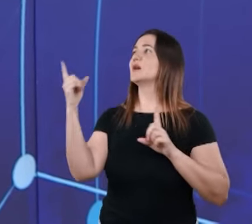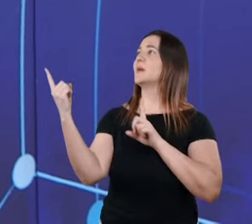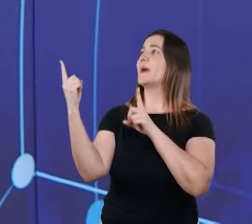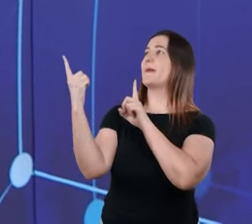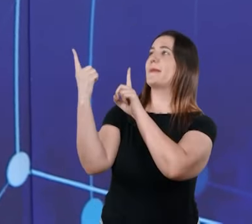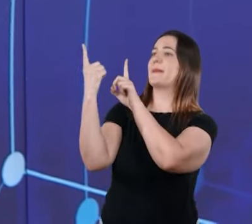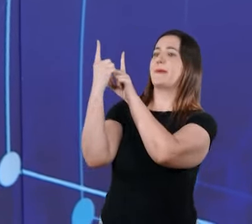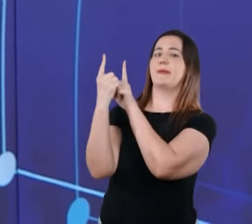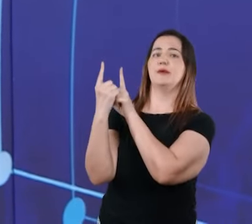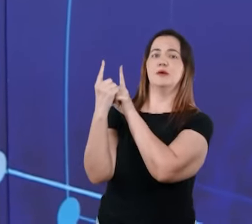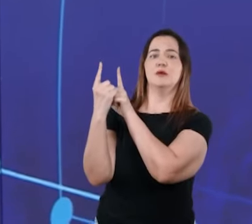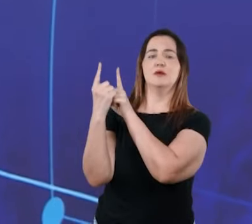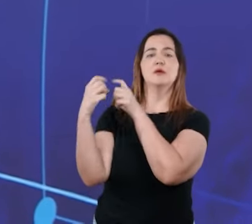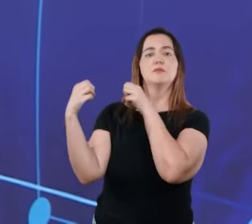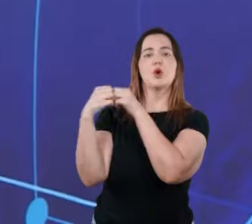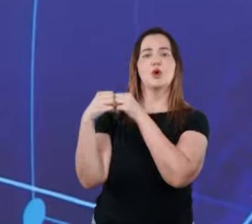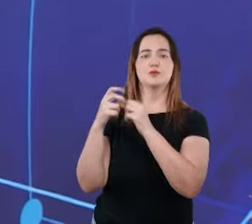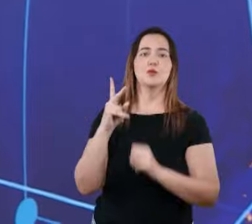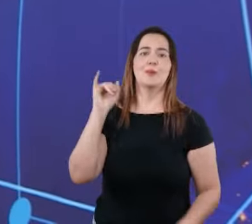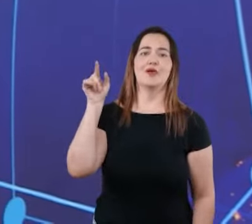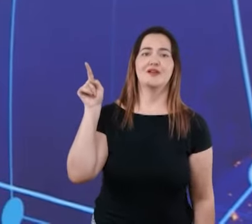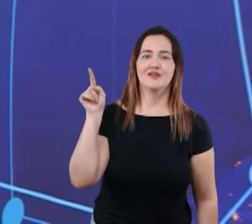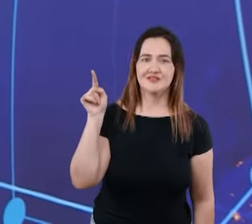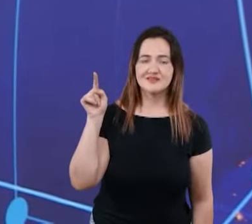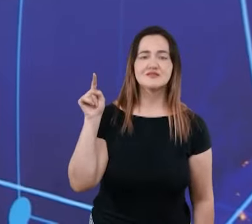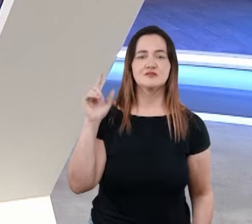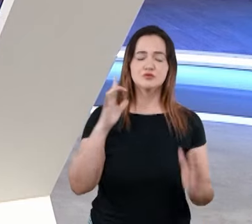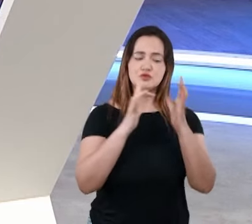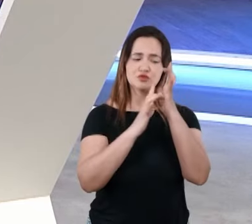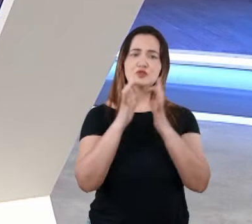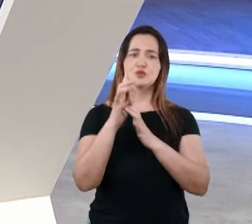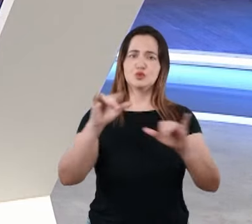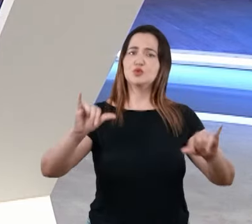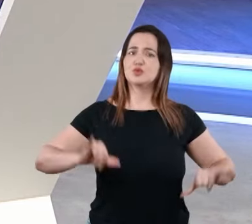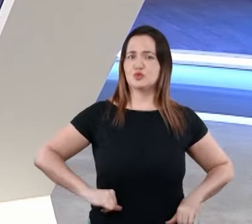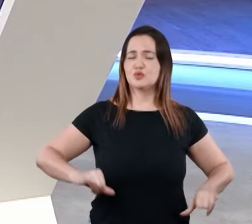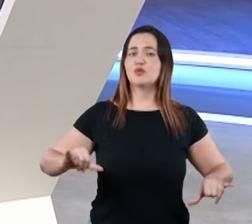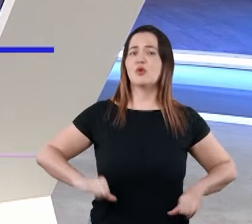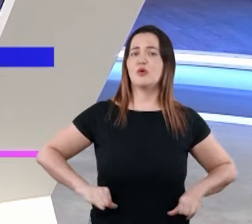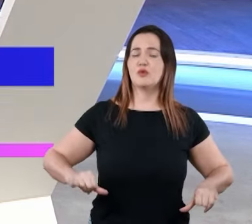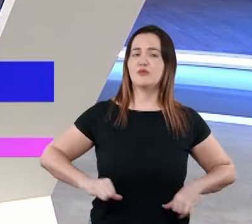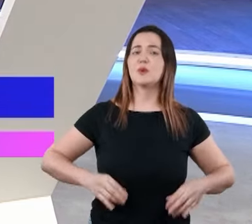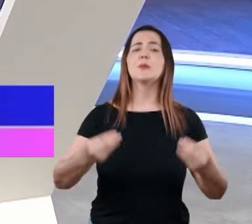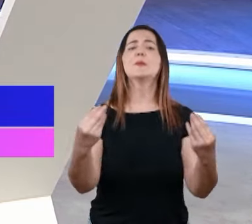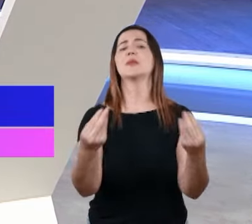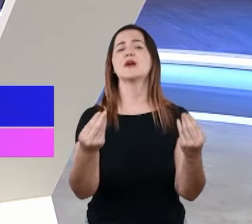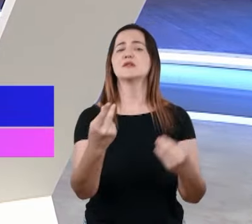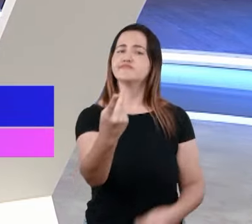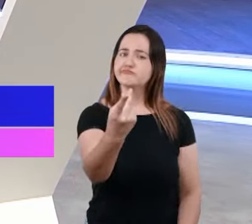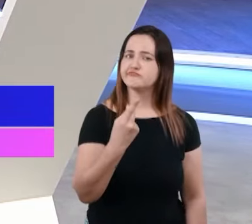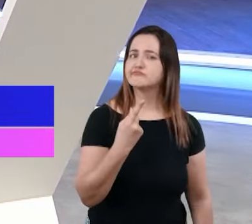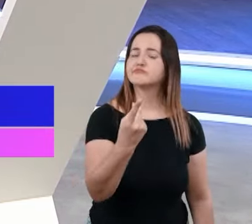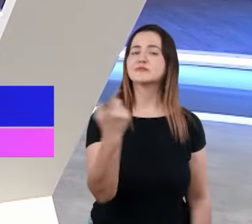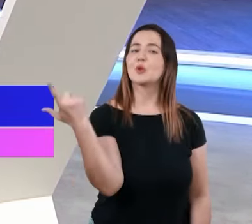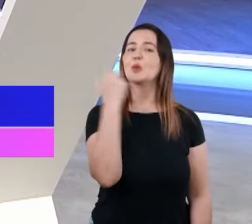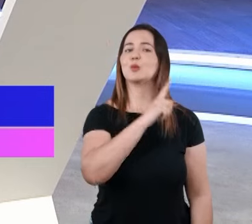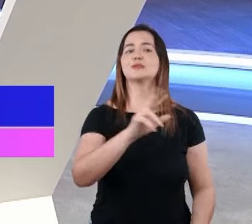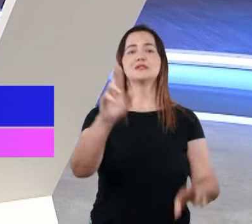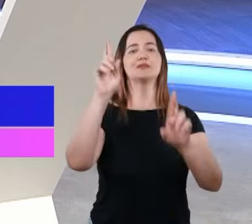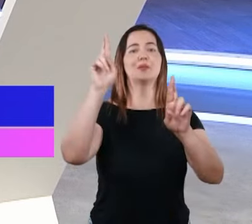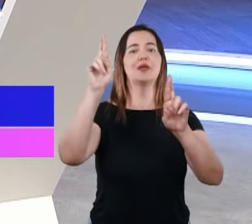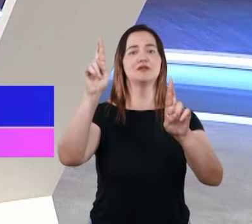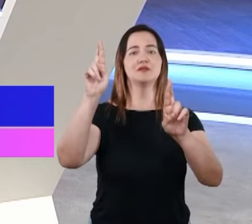para que você pudesse se aproximar do Pai. O que Jesus sofreu foi para que eu e você tivéssemos